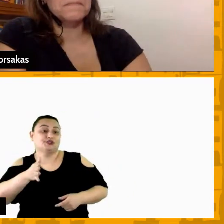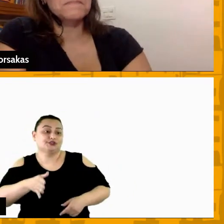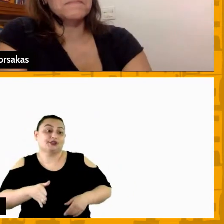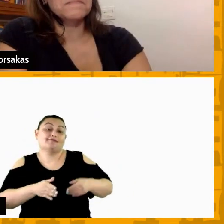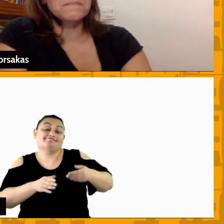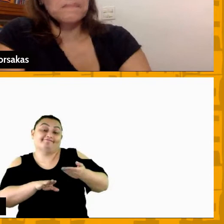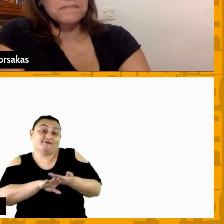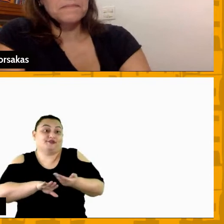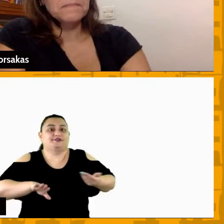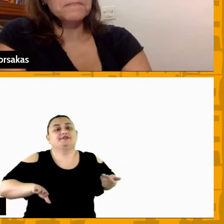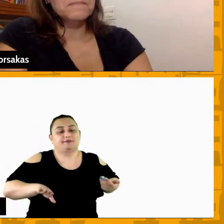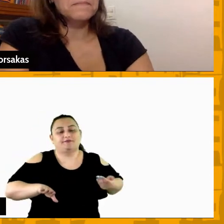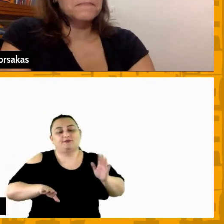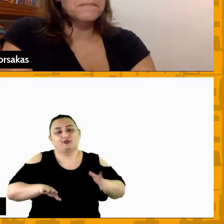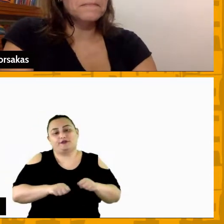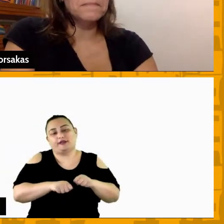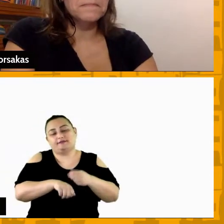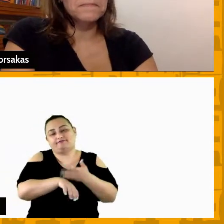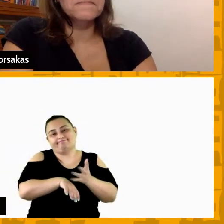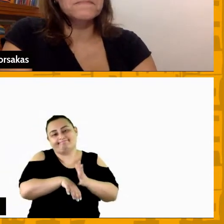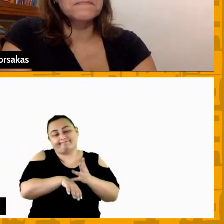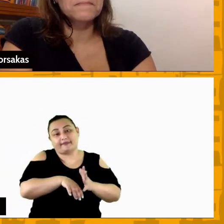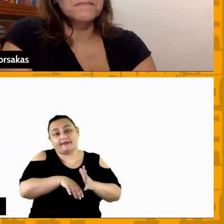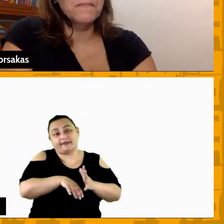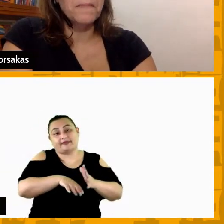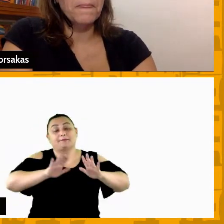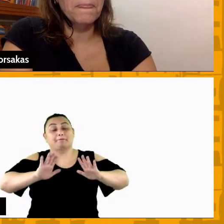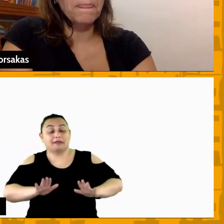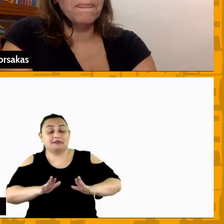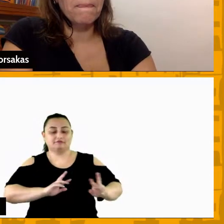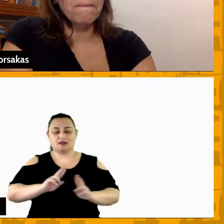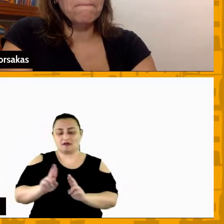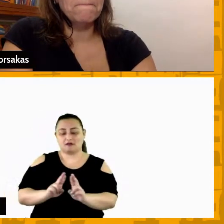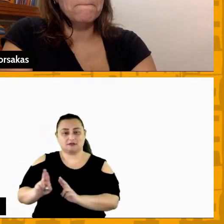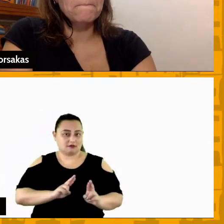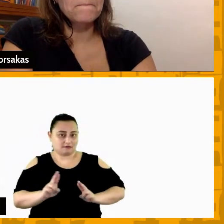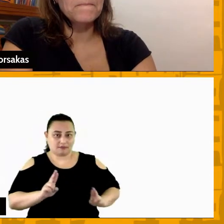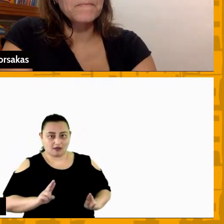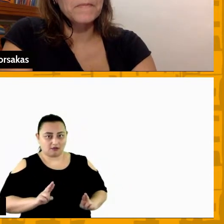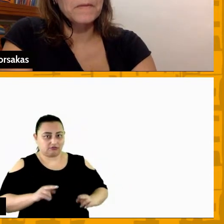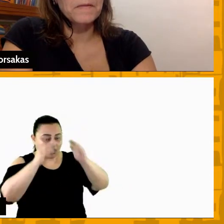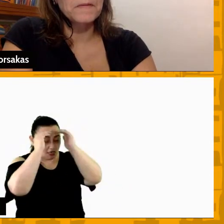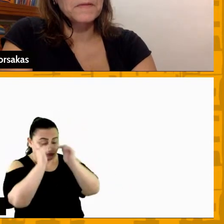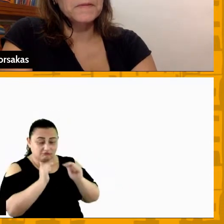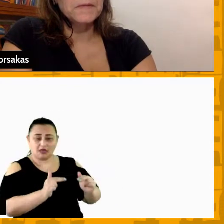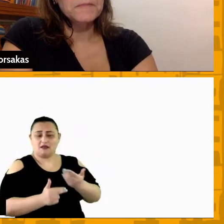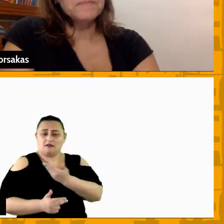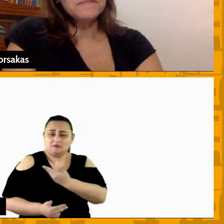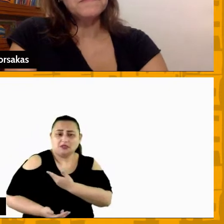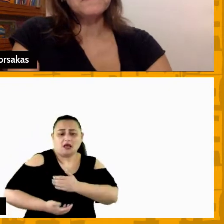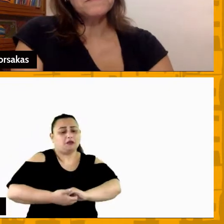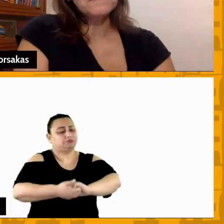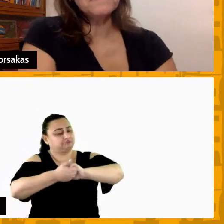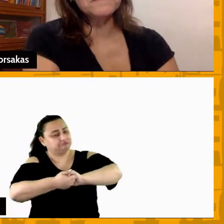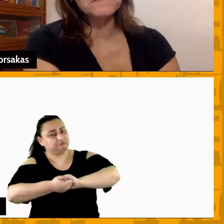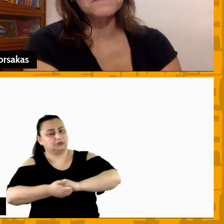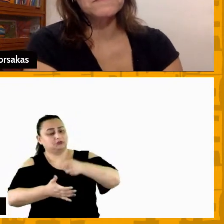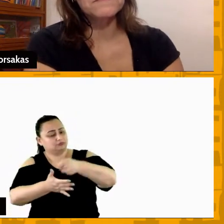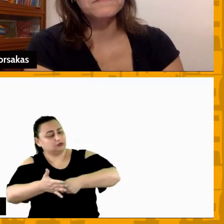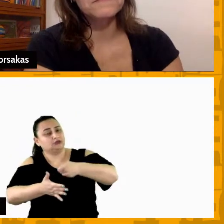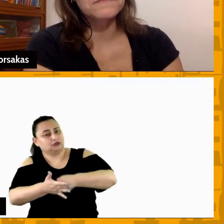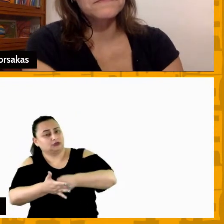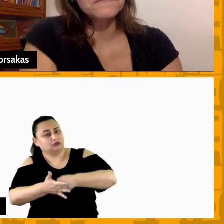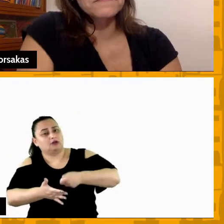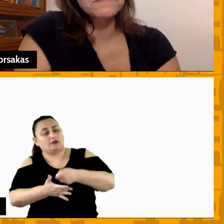passou do treinamento que ele já fez mas o relacionamento em si de respeito de amizade de cobrança